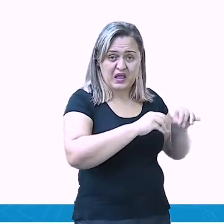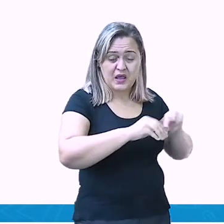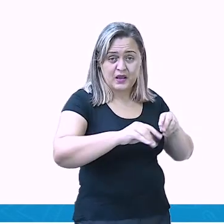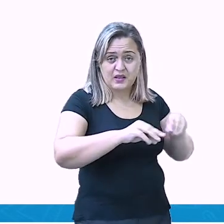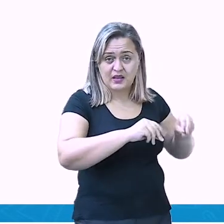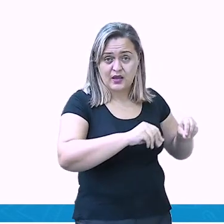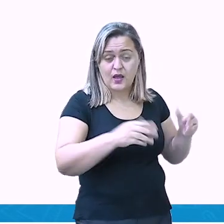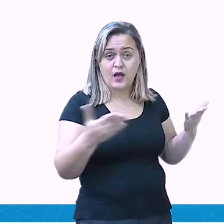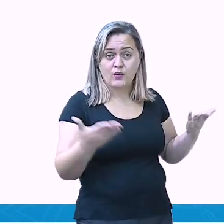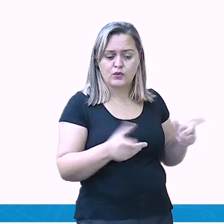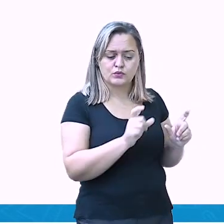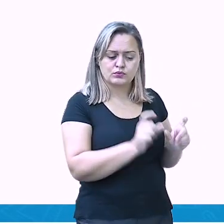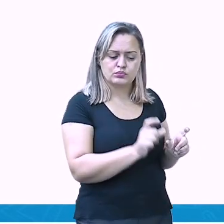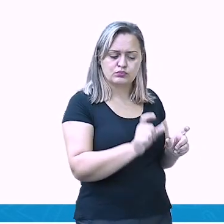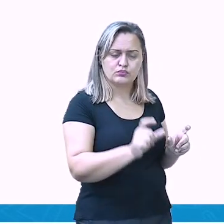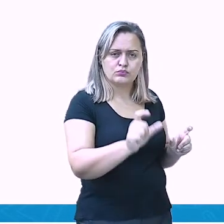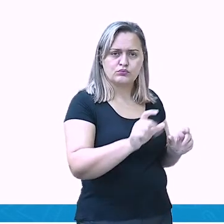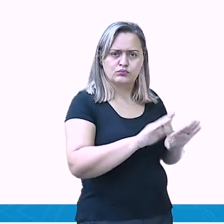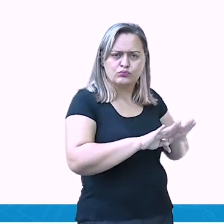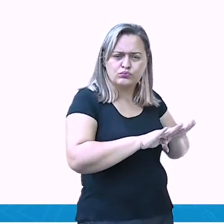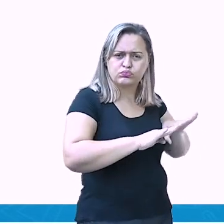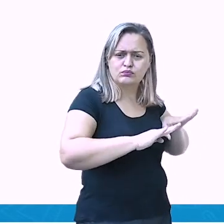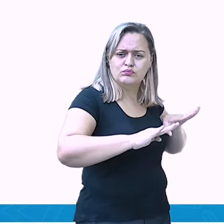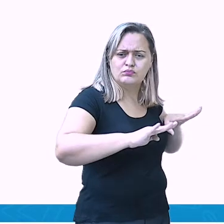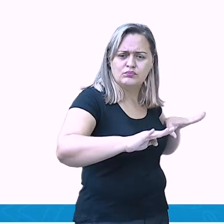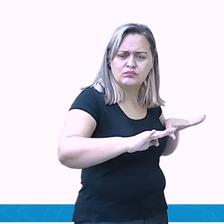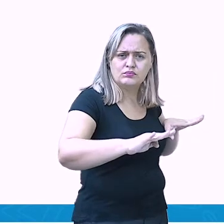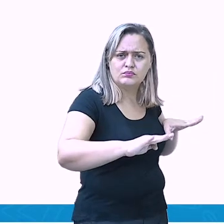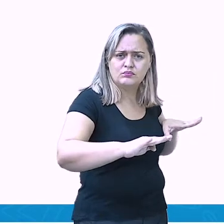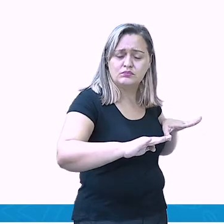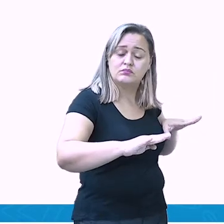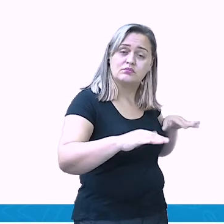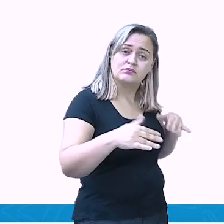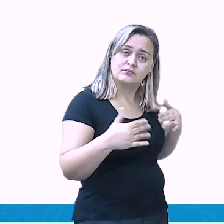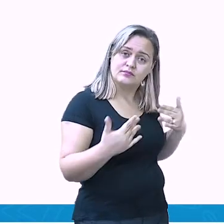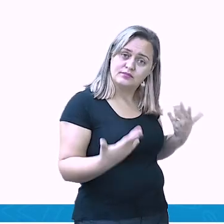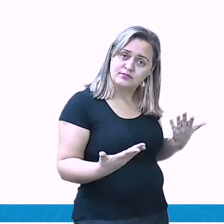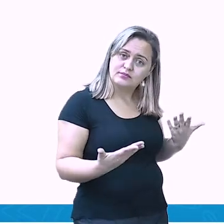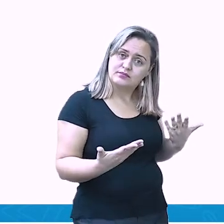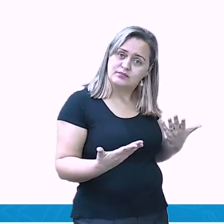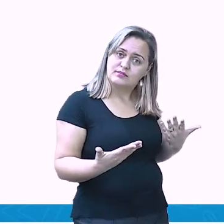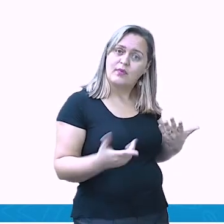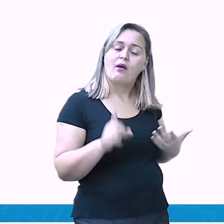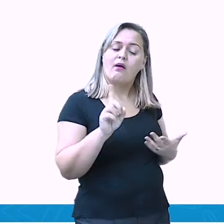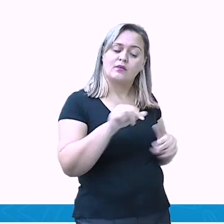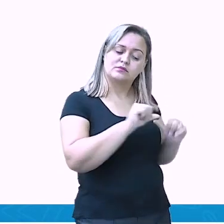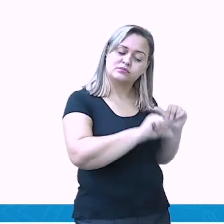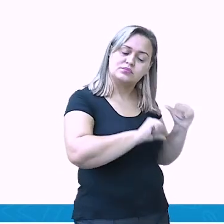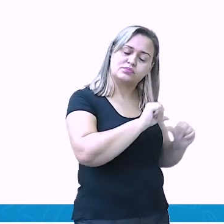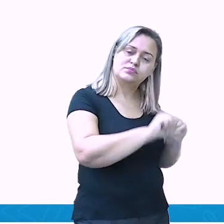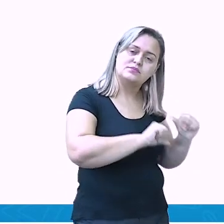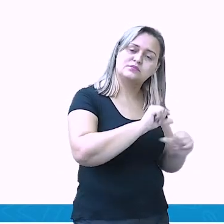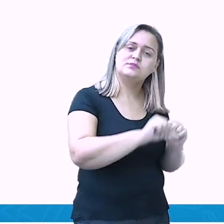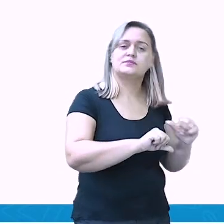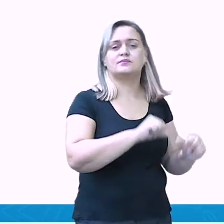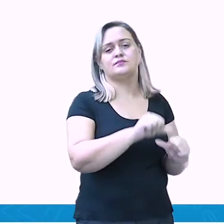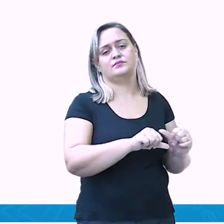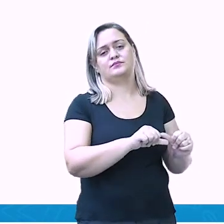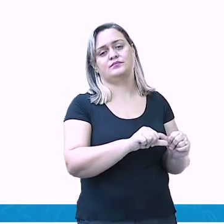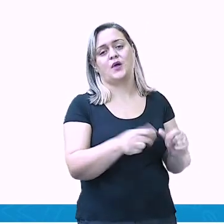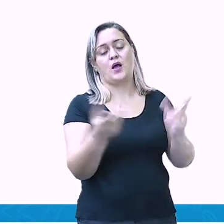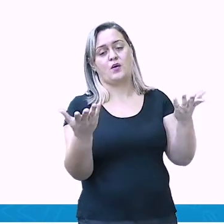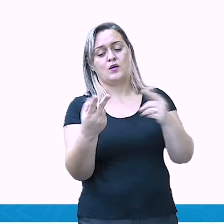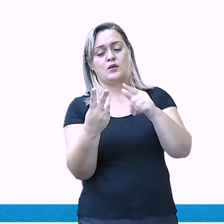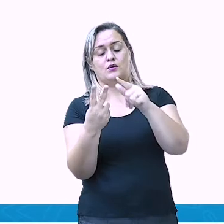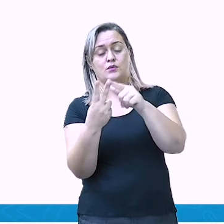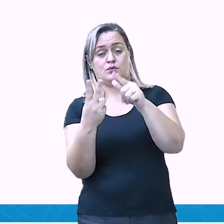Agora, ele está sendo cimentado. Não é mesmo? Então, essa é uma das mudanças que aconteceu aqui. Na imagem 2,